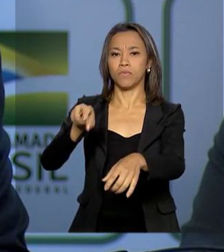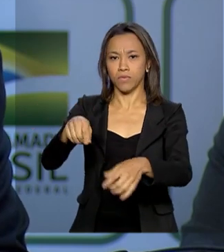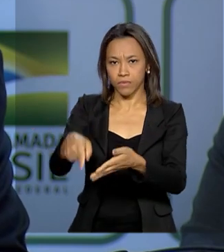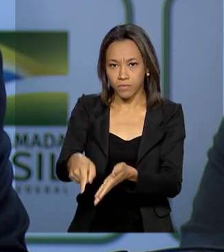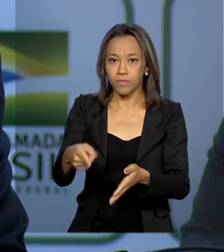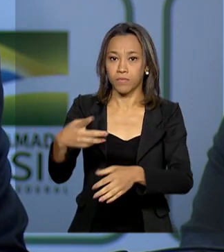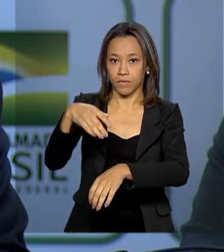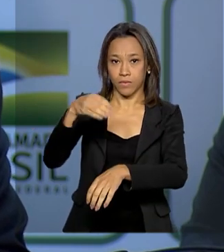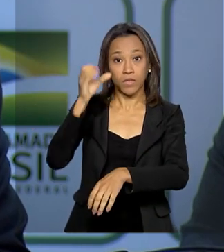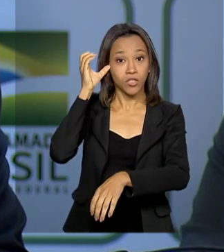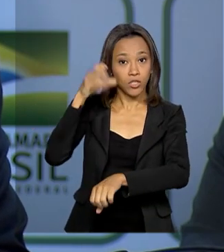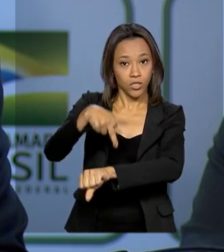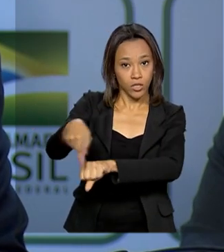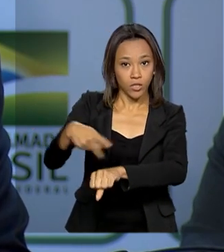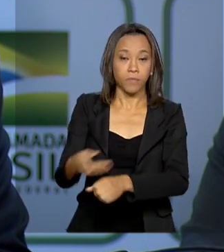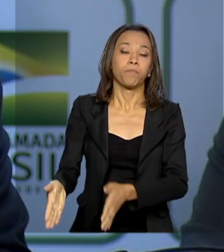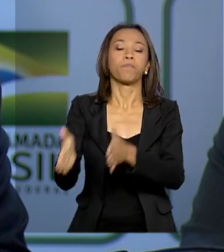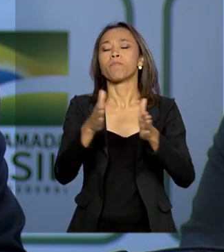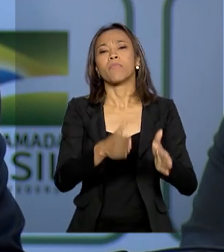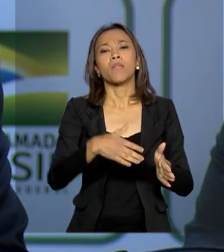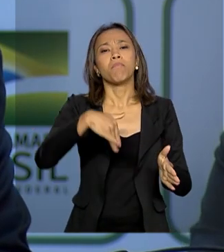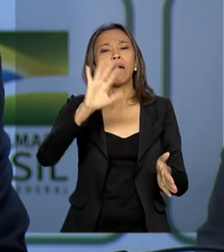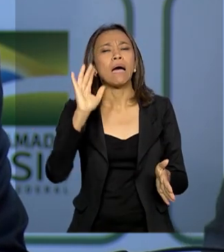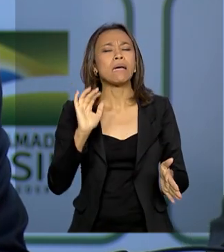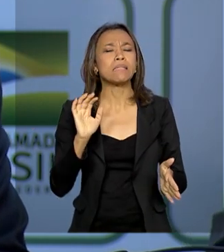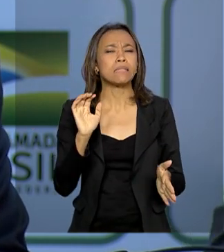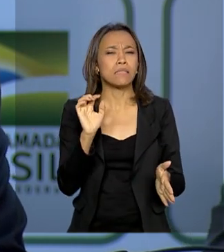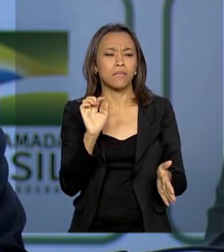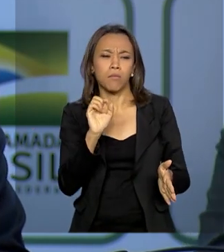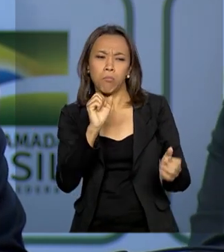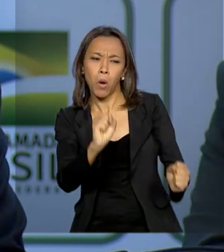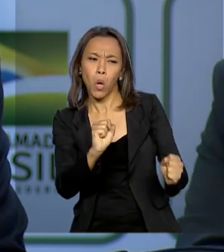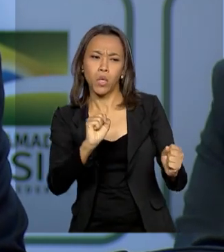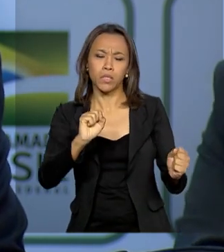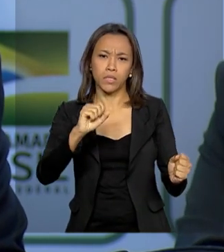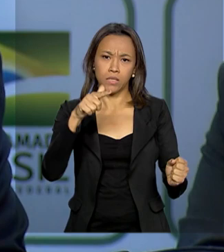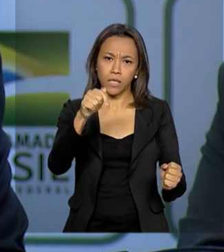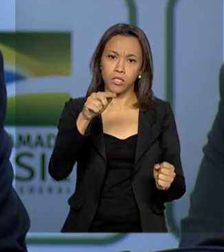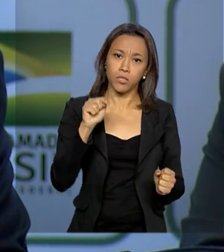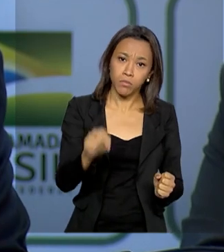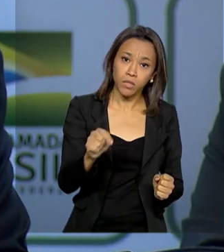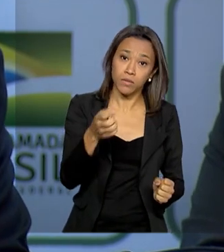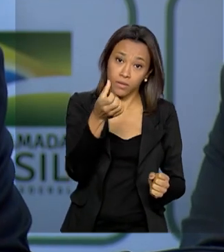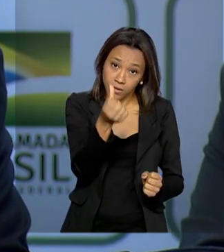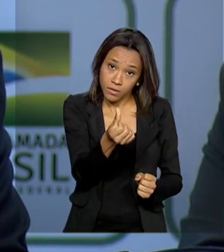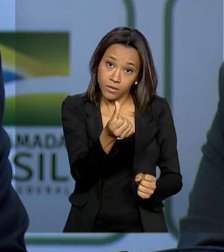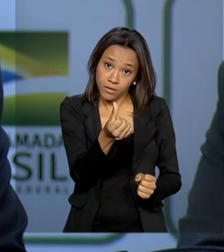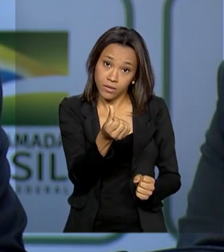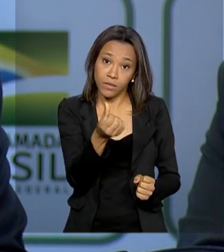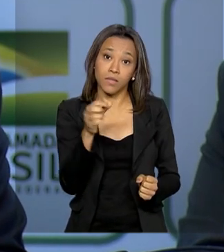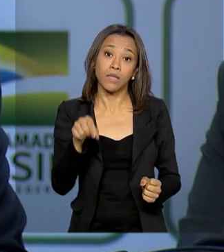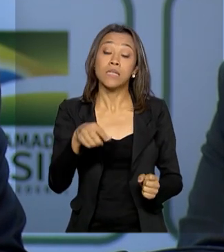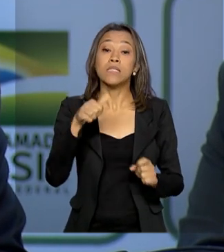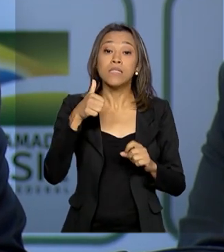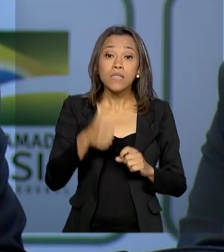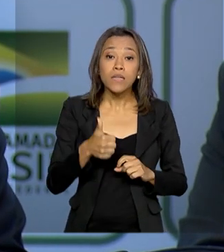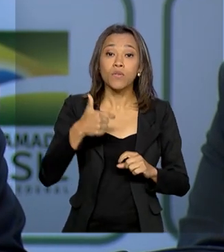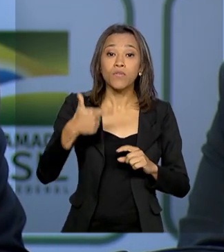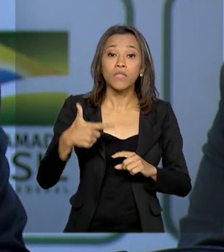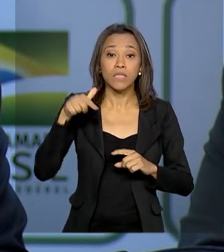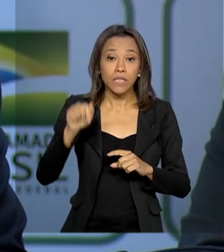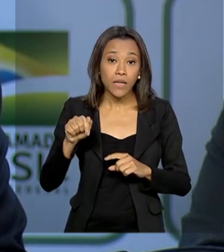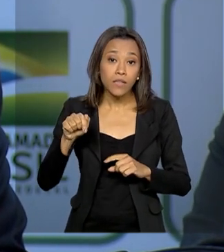mais de 7 mil rumores. Ah, isso pode ser, pode não ser. Desses 7.063 rumores, 127 deles